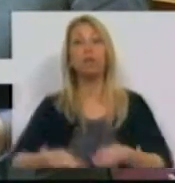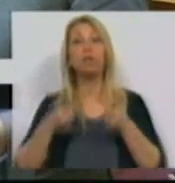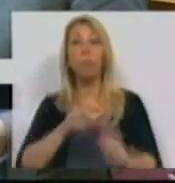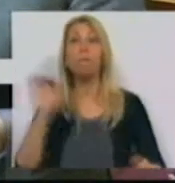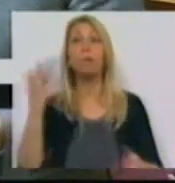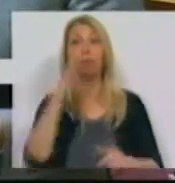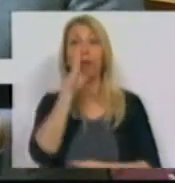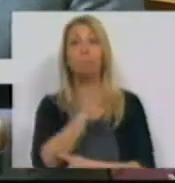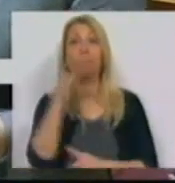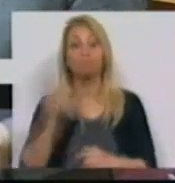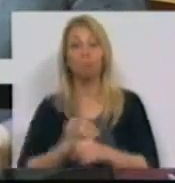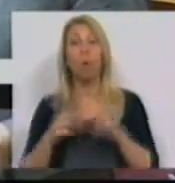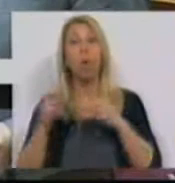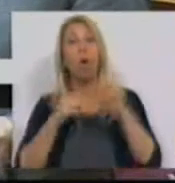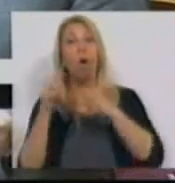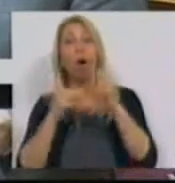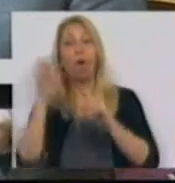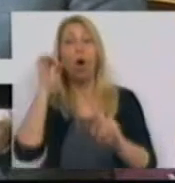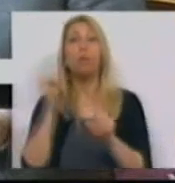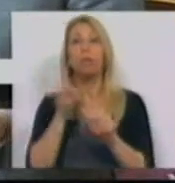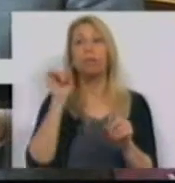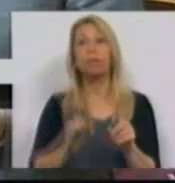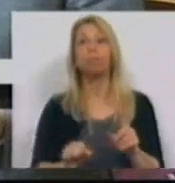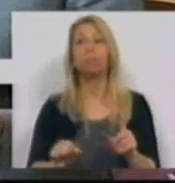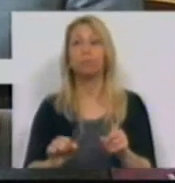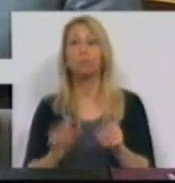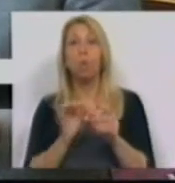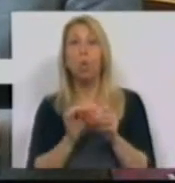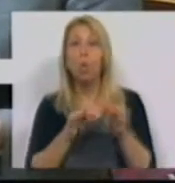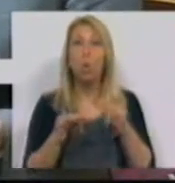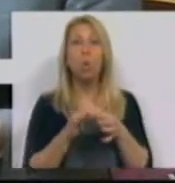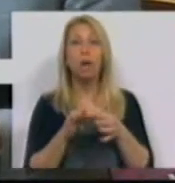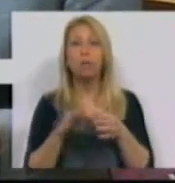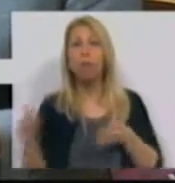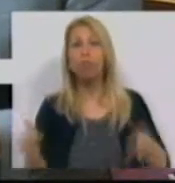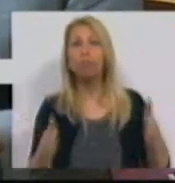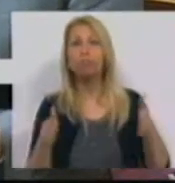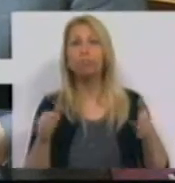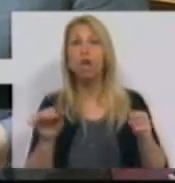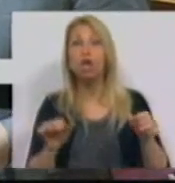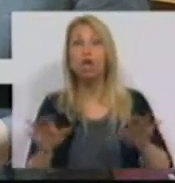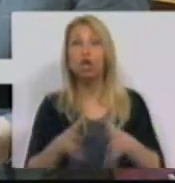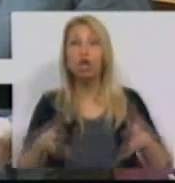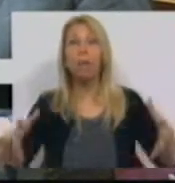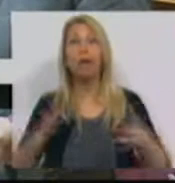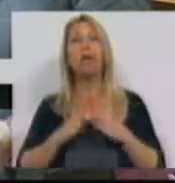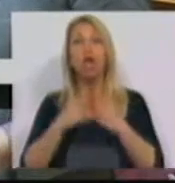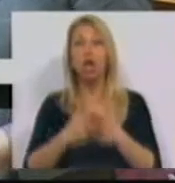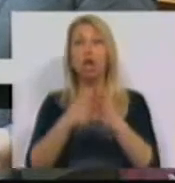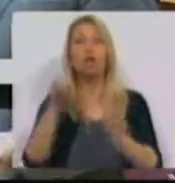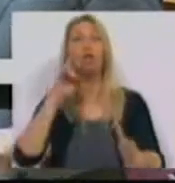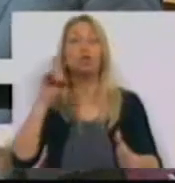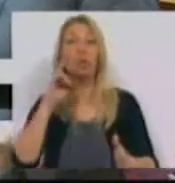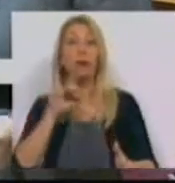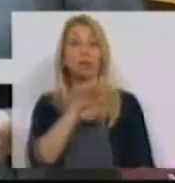a execução das referidas obras com o objetivo de correção do traçado geométrico e de segurança da navegabilidade do Douro entre